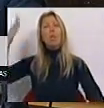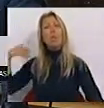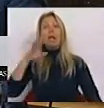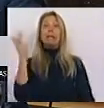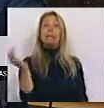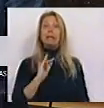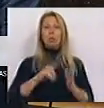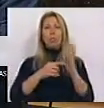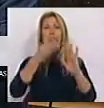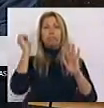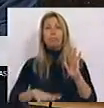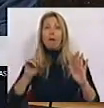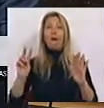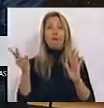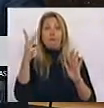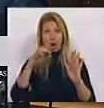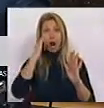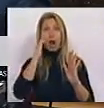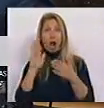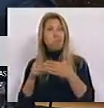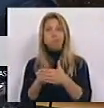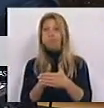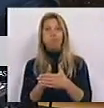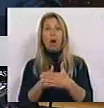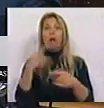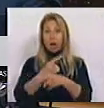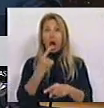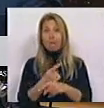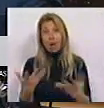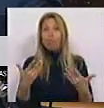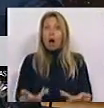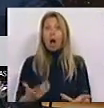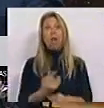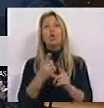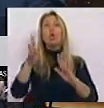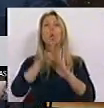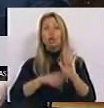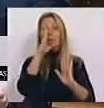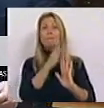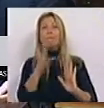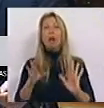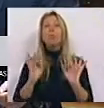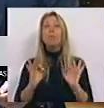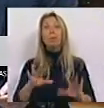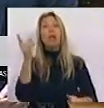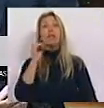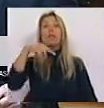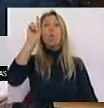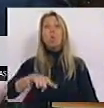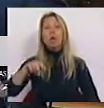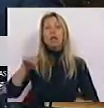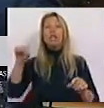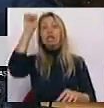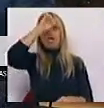sobretudo, eliminar dois graves entravos que persistiam e ainda persistem porque o regime só entrar em vigor no dia 1 de janeiro de 2015.